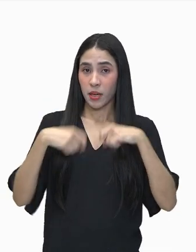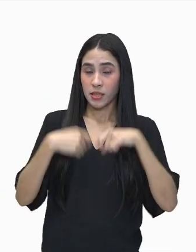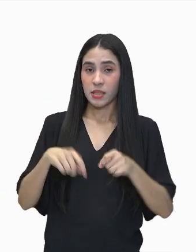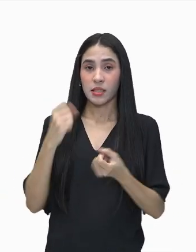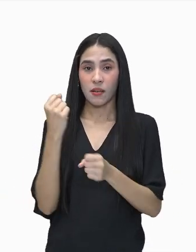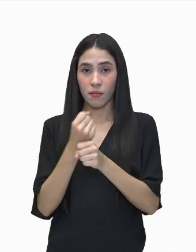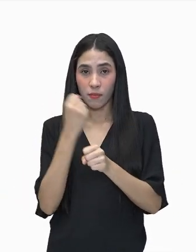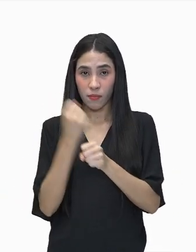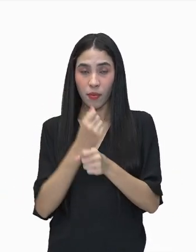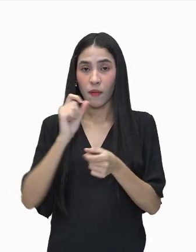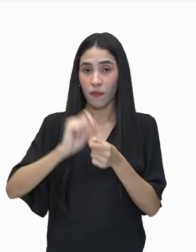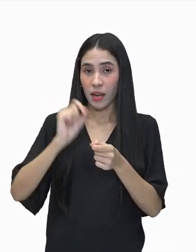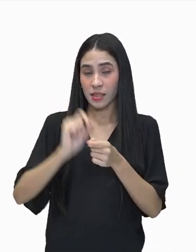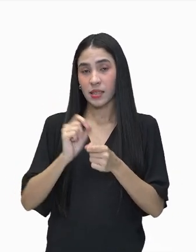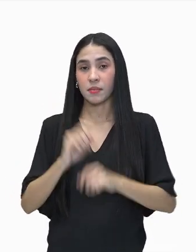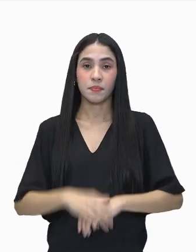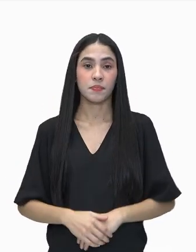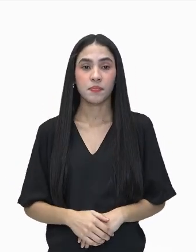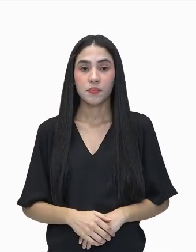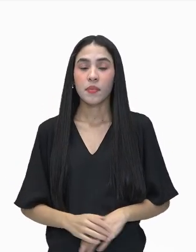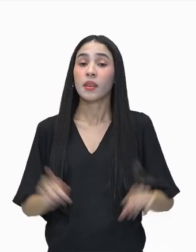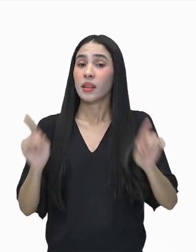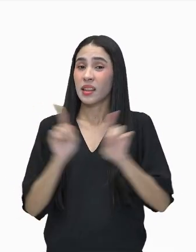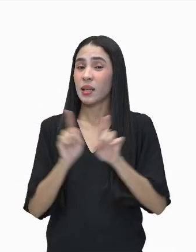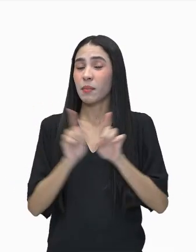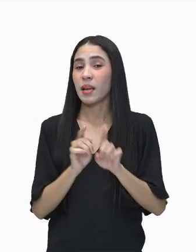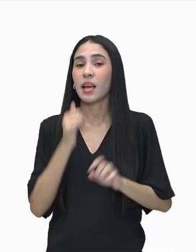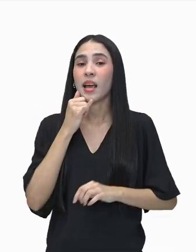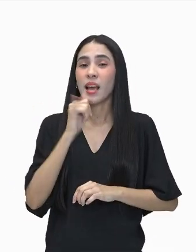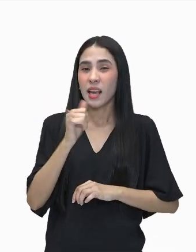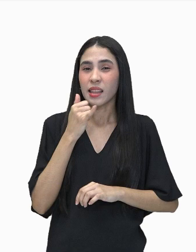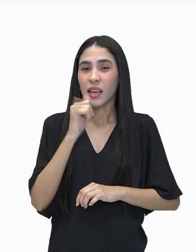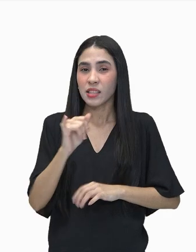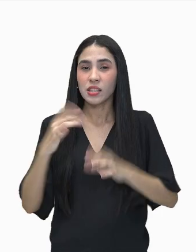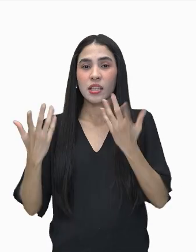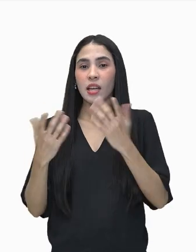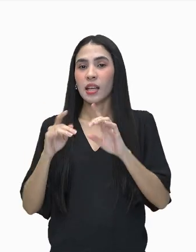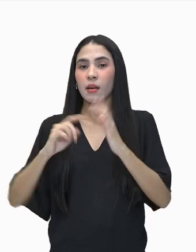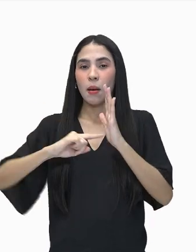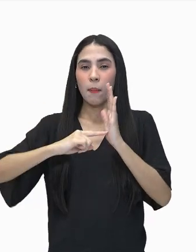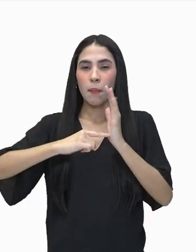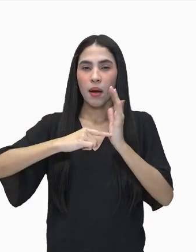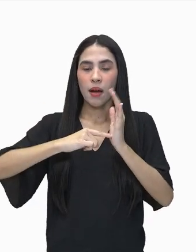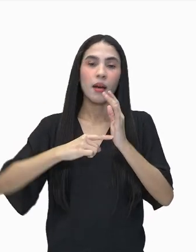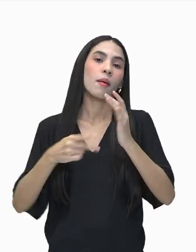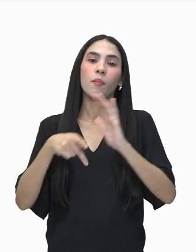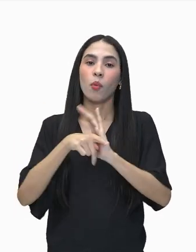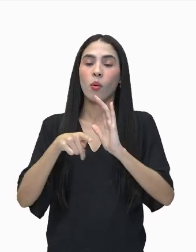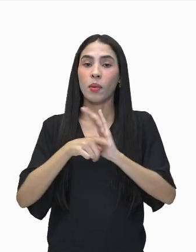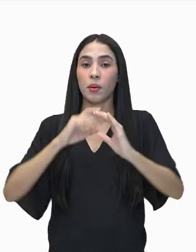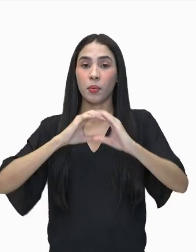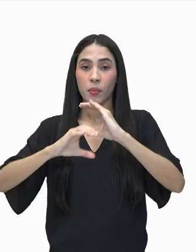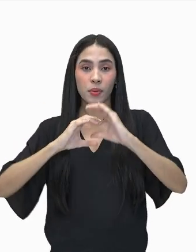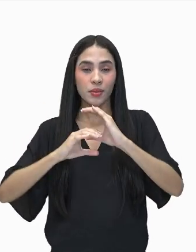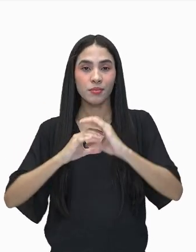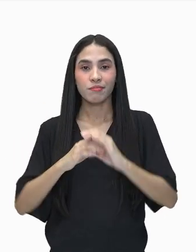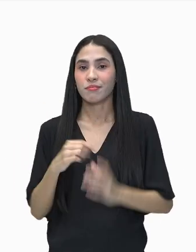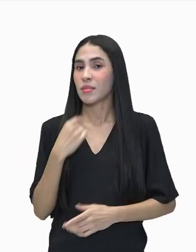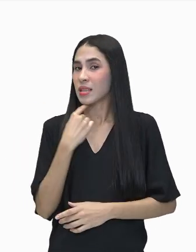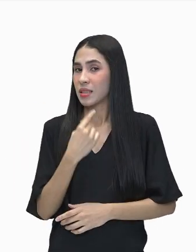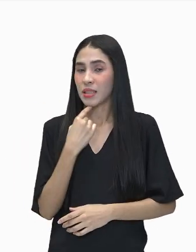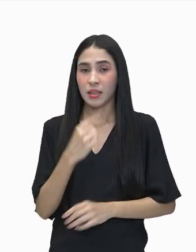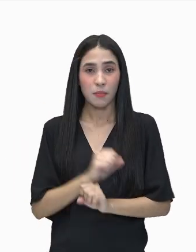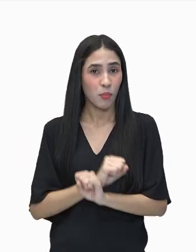fabricação, além de ter energia ali para tocar nossas máquinas e telecomunicações, não adianta